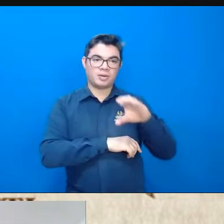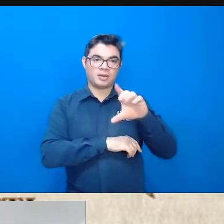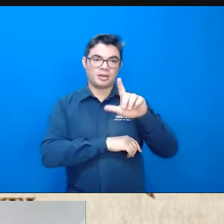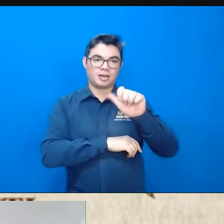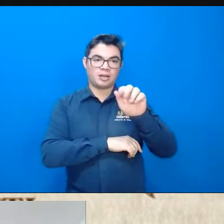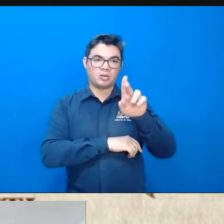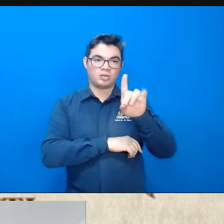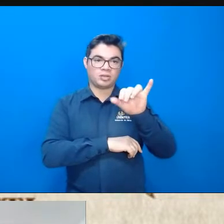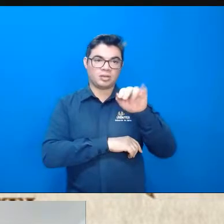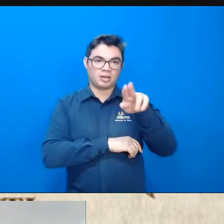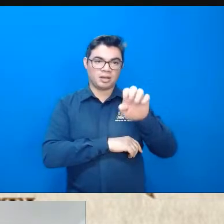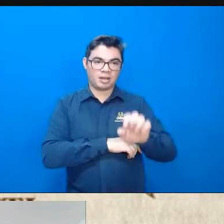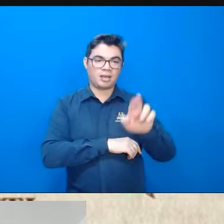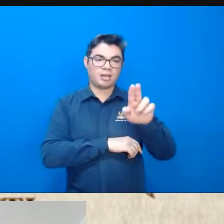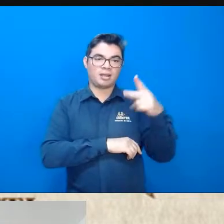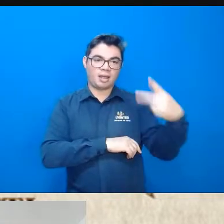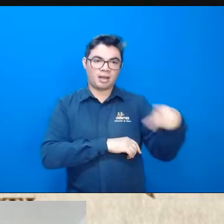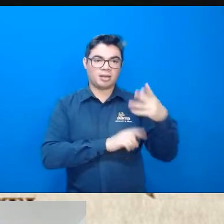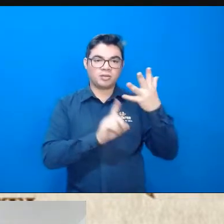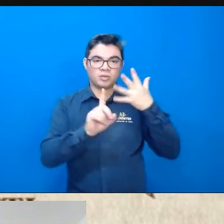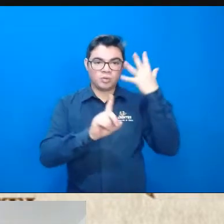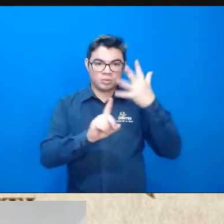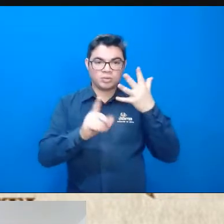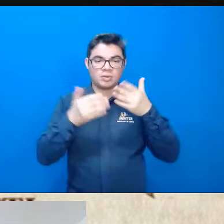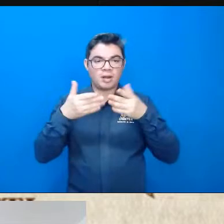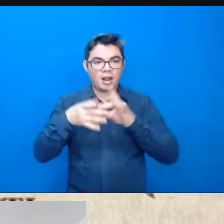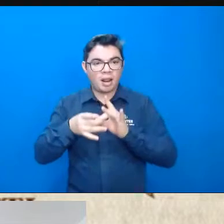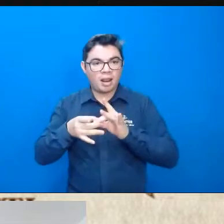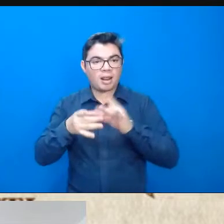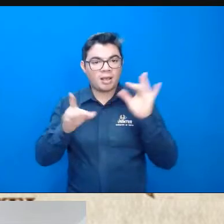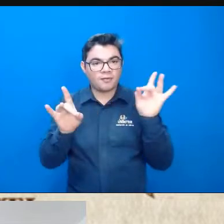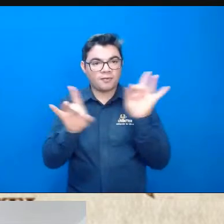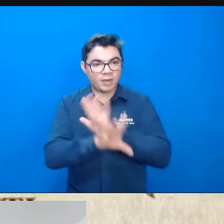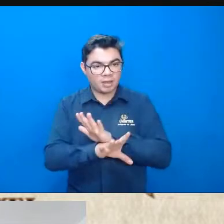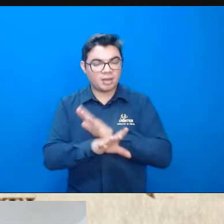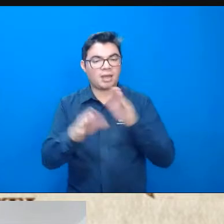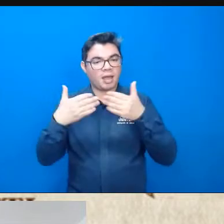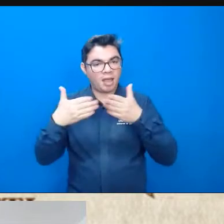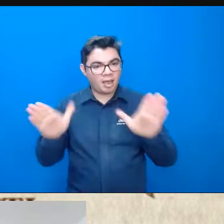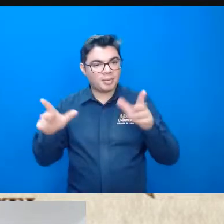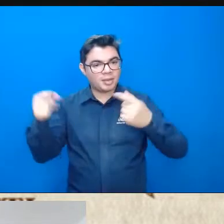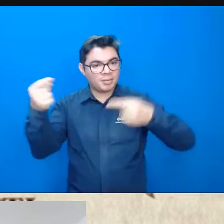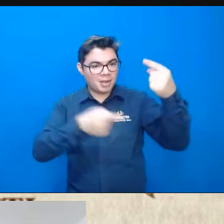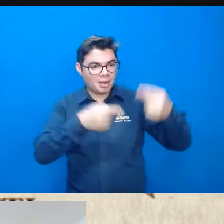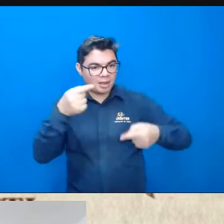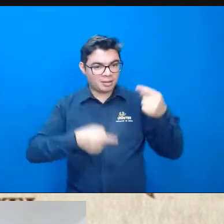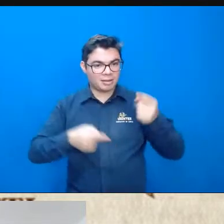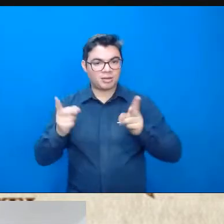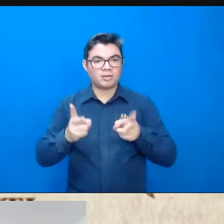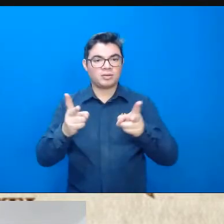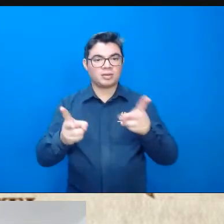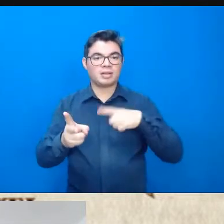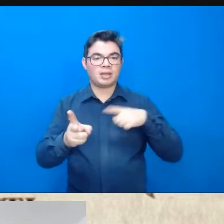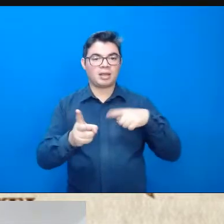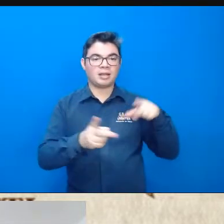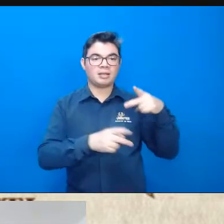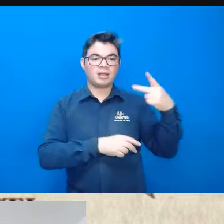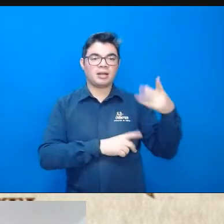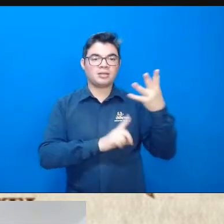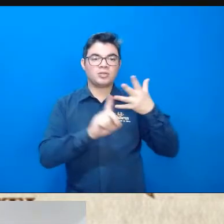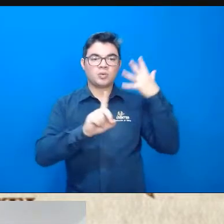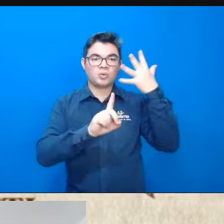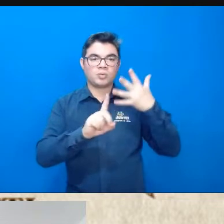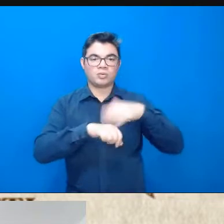tece aí abre para o debate né então peço que os alunos também continuem conosco teremos aí mais uma fala excelente